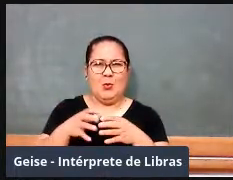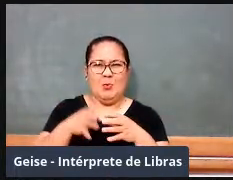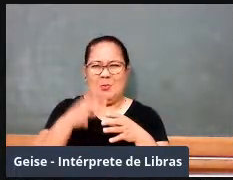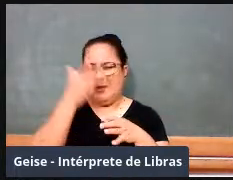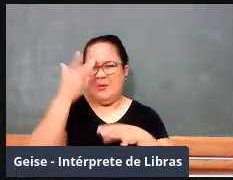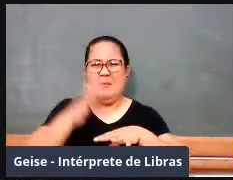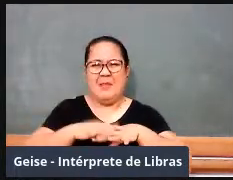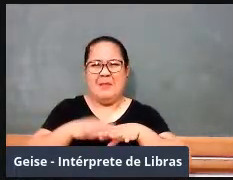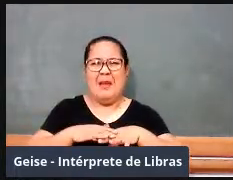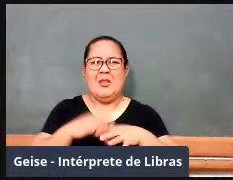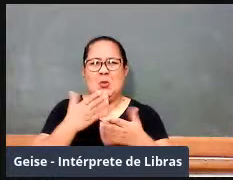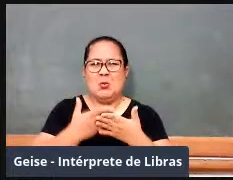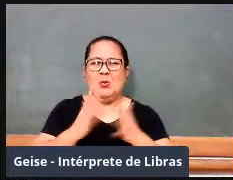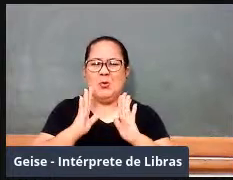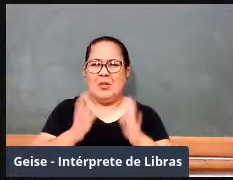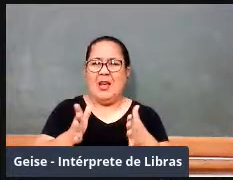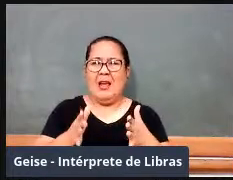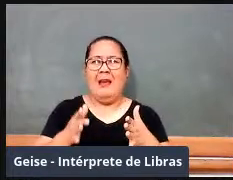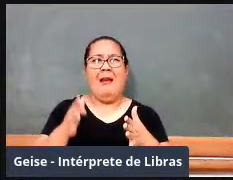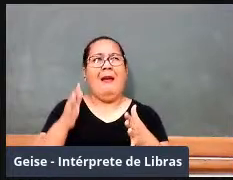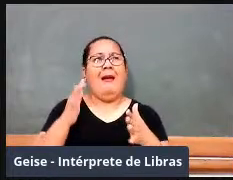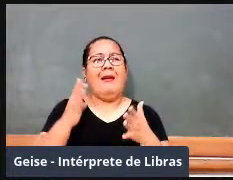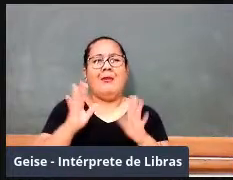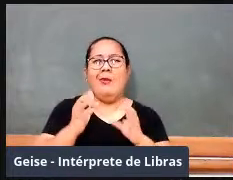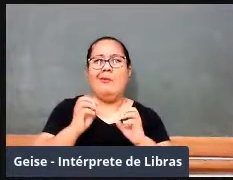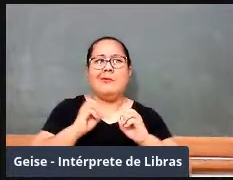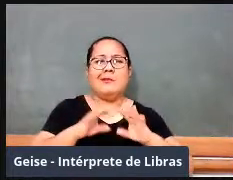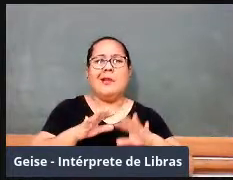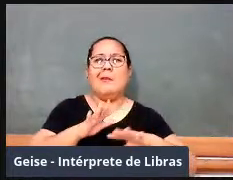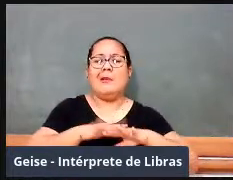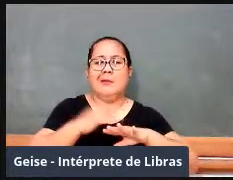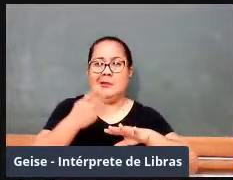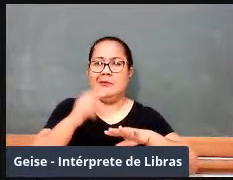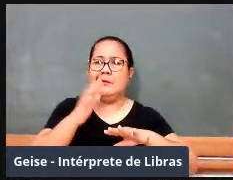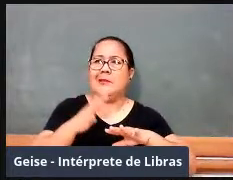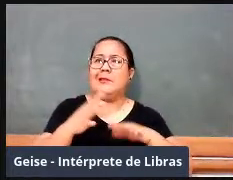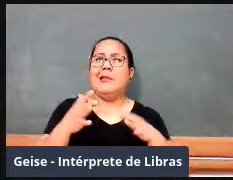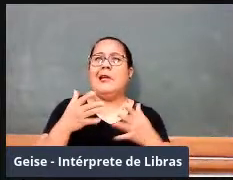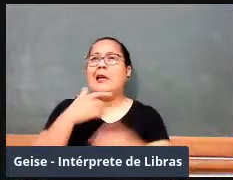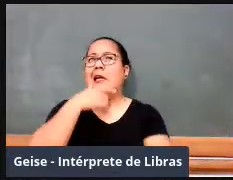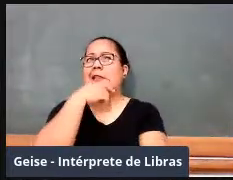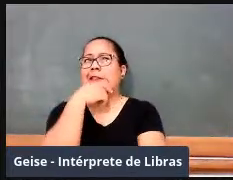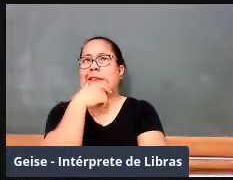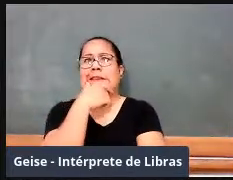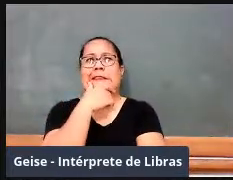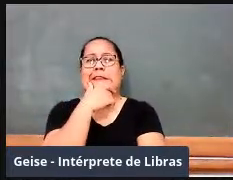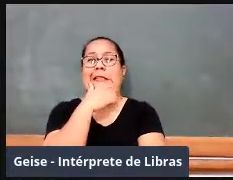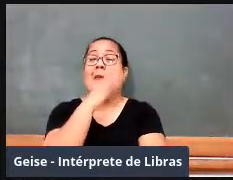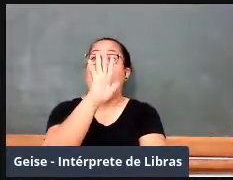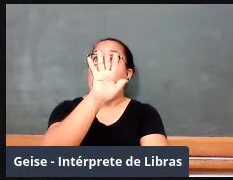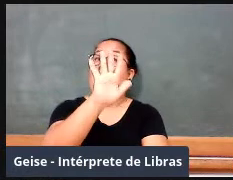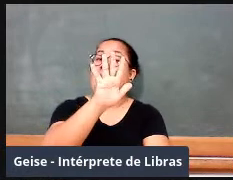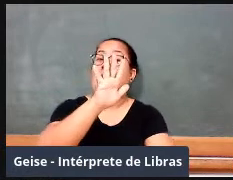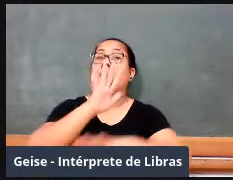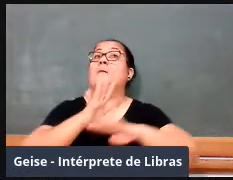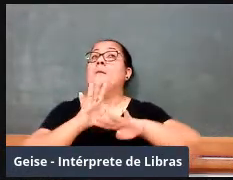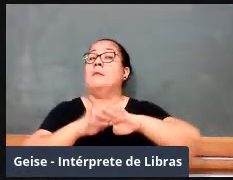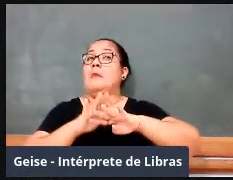escuta, matemáticos que trabalhavam com matemática no Brasil, olha, a matemática está se